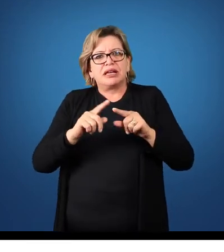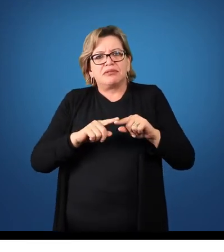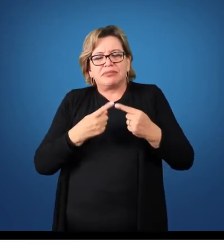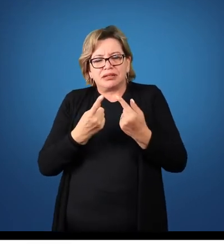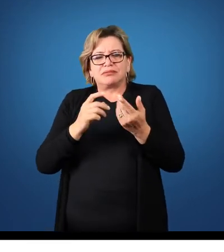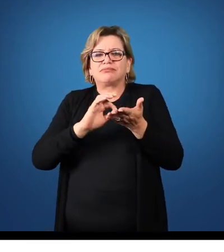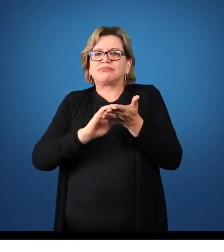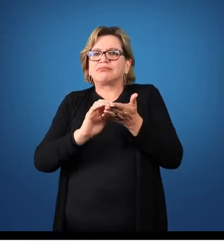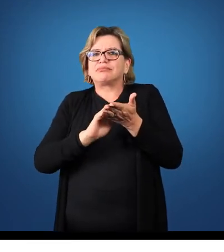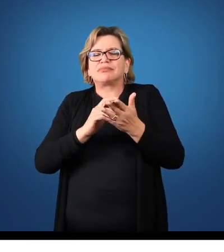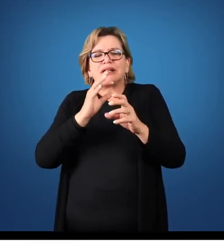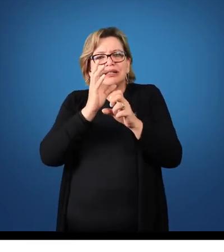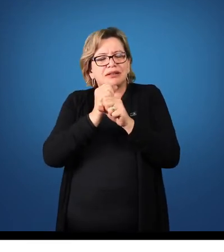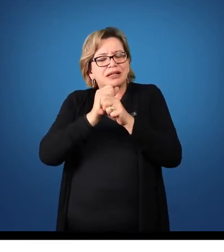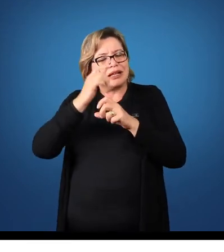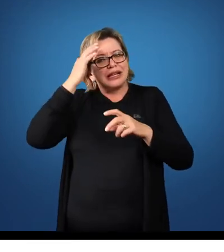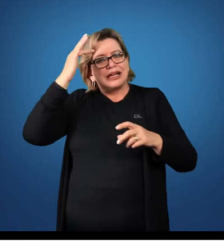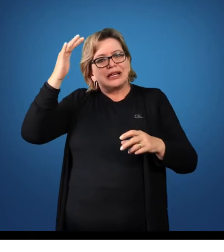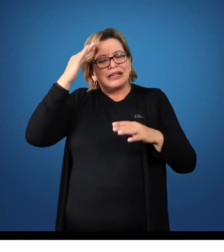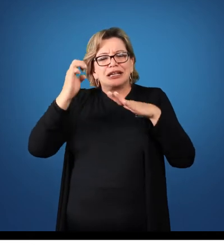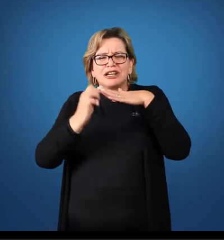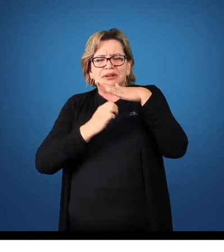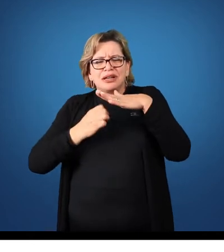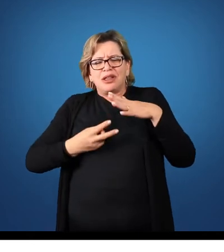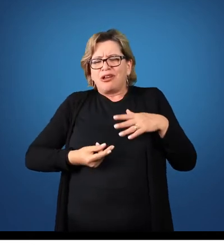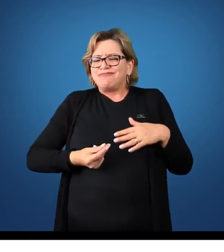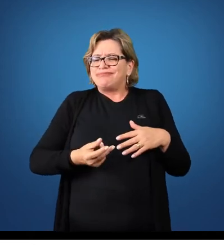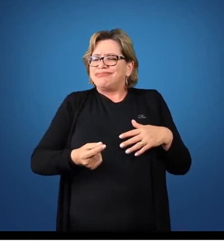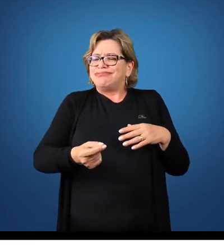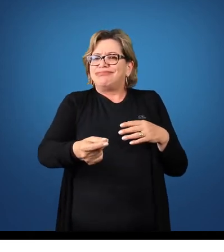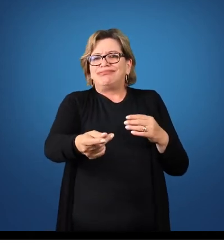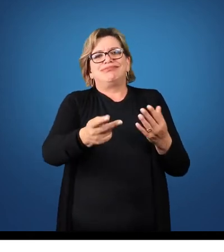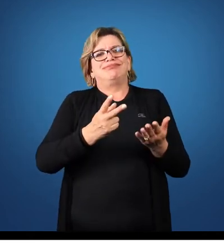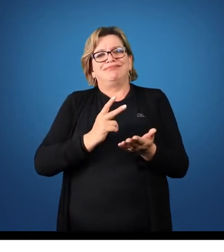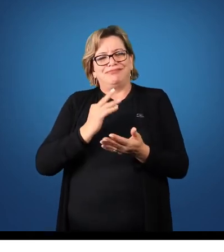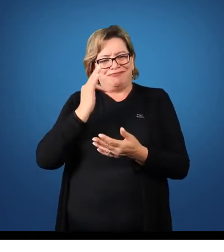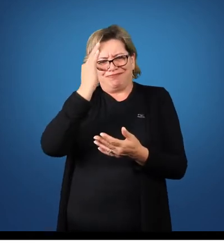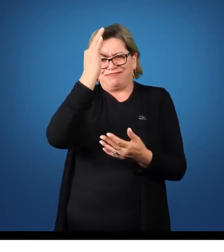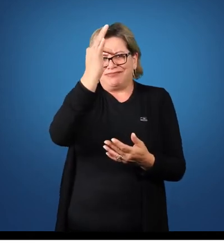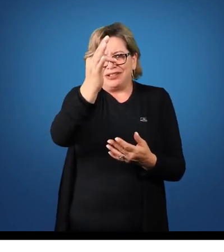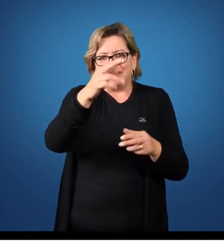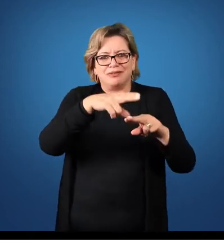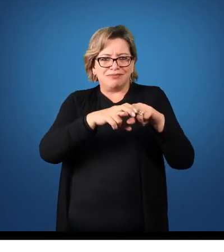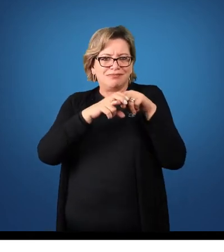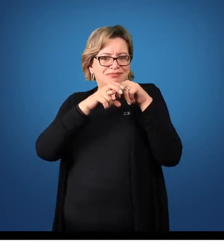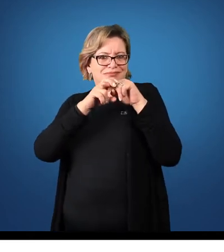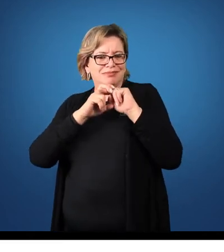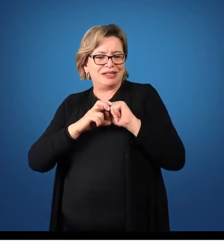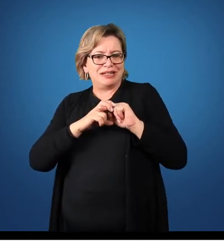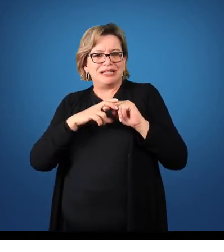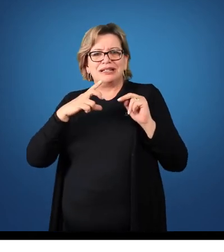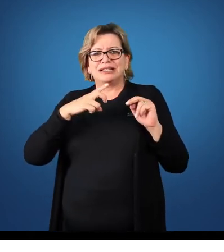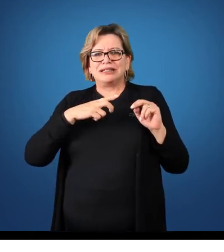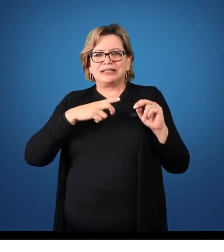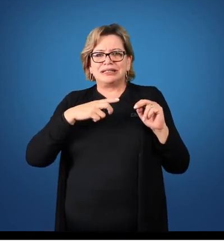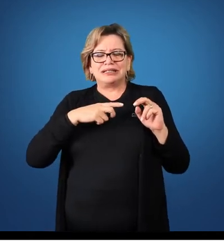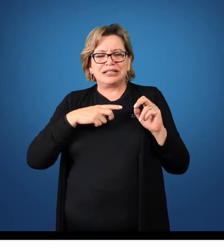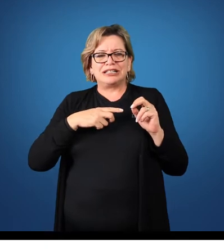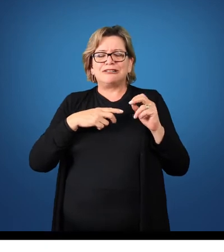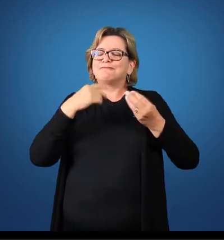a contabilidade, ela imagina que a empresa vai existir por muito tempo. Por isso ela tem esses